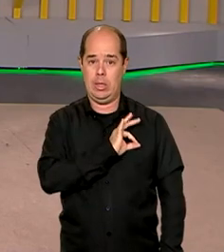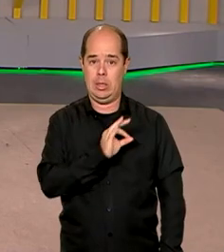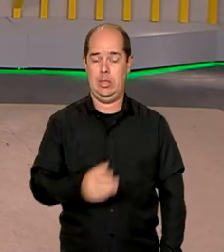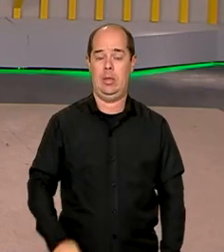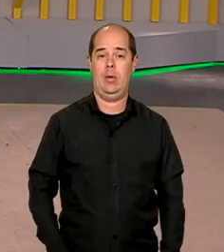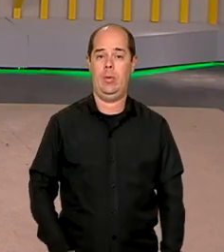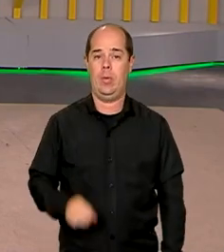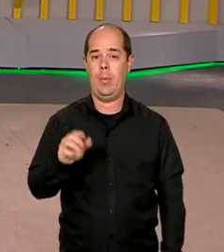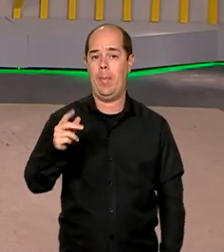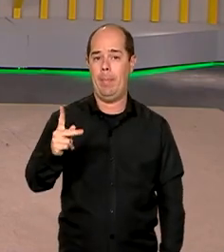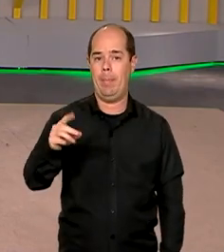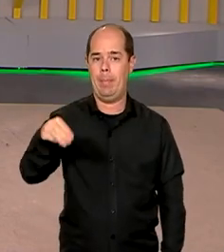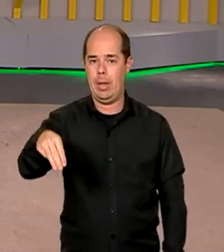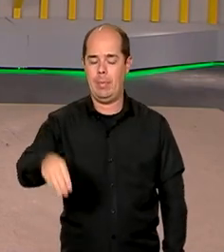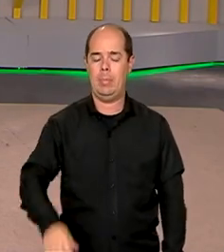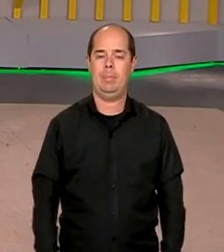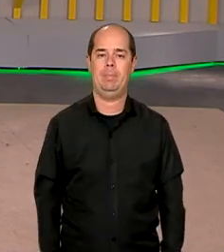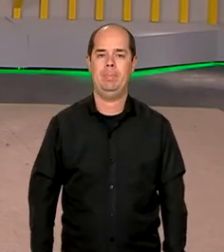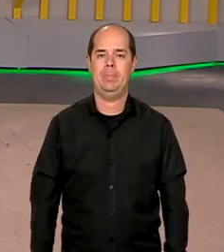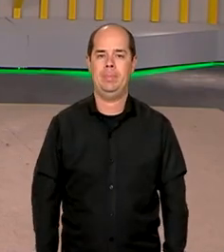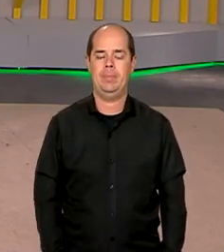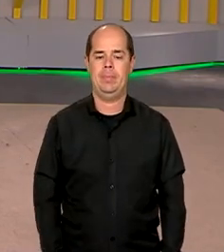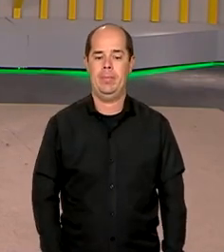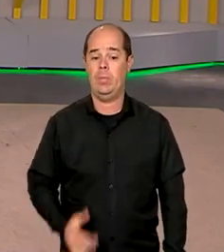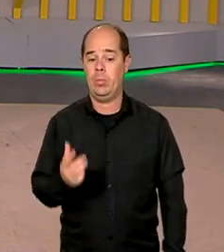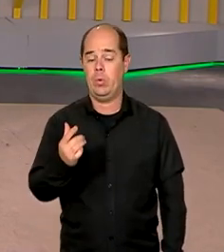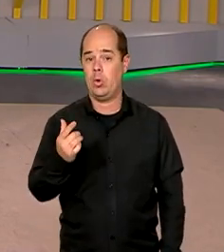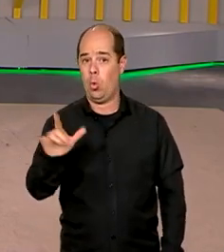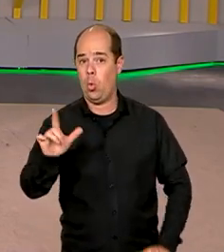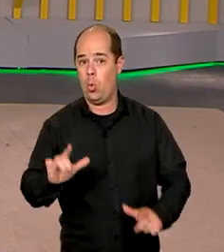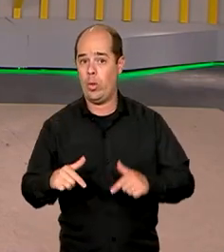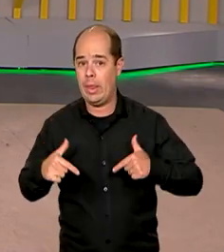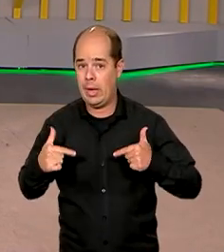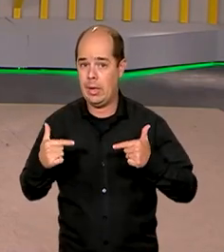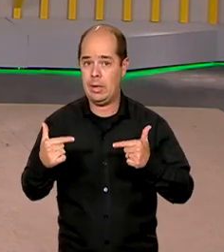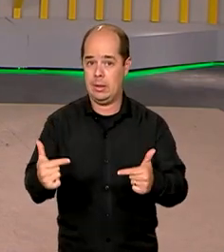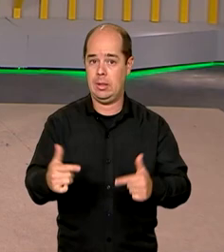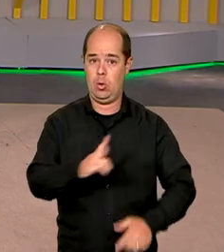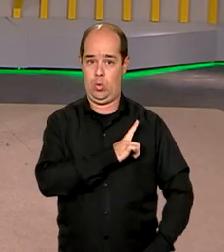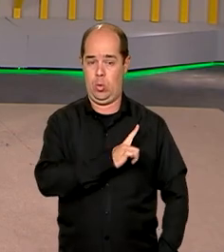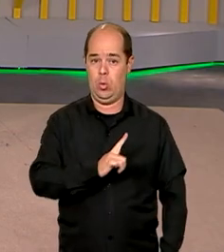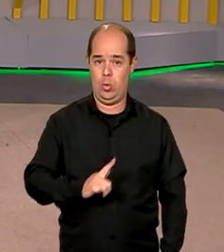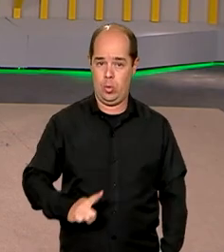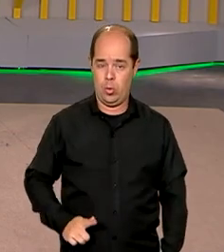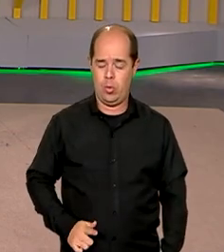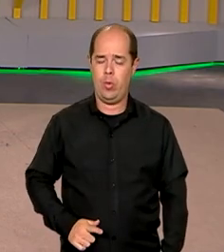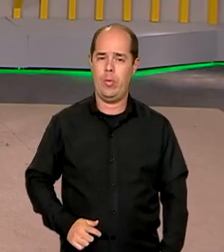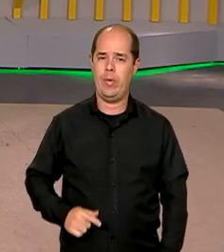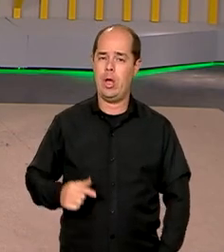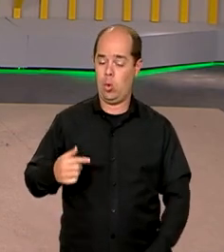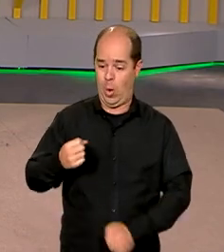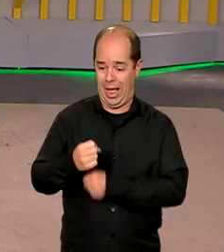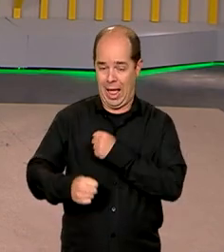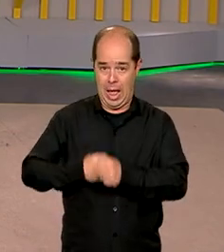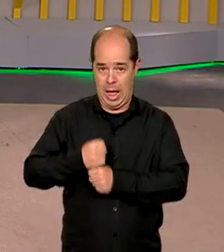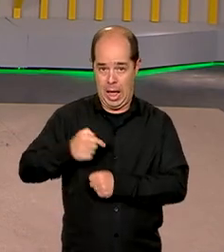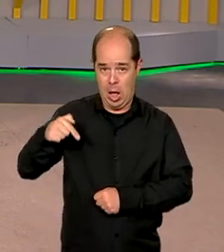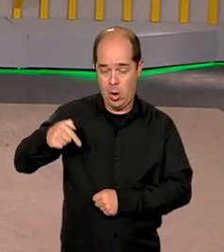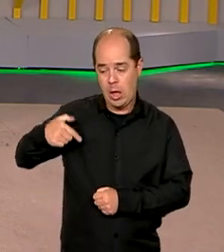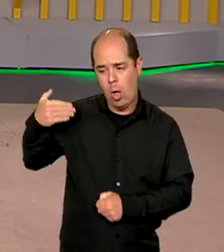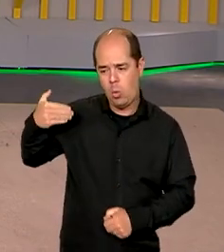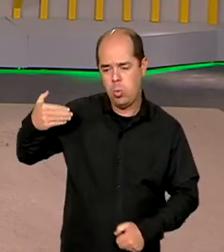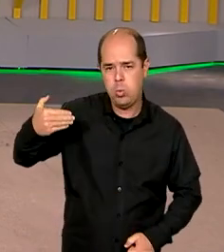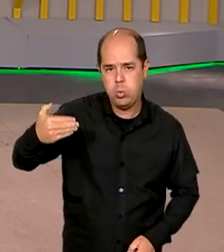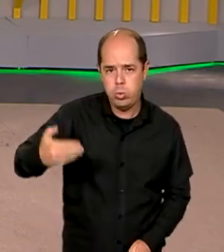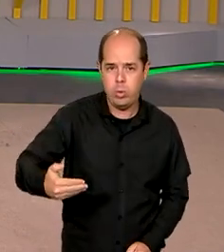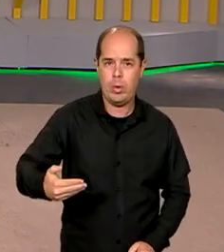Vamos falar agora sobre outra ação que vem sendo executada pelo governo federal desde o início desse ano, que é a retomada